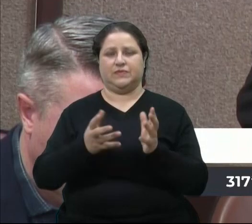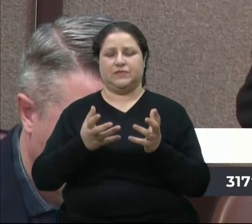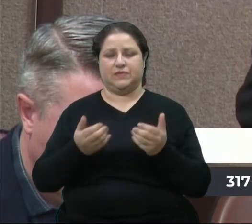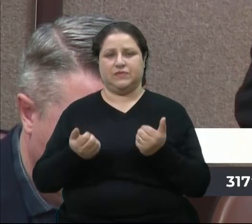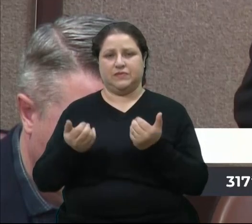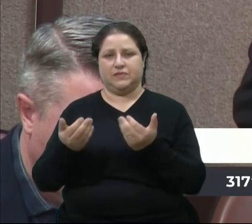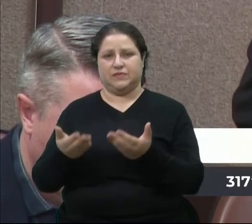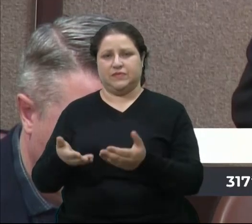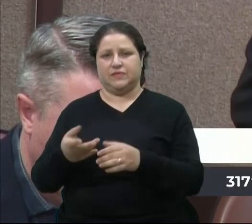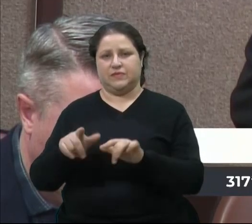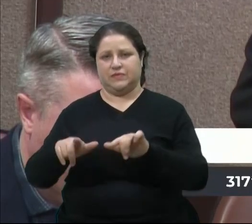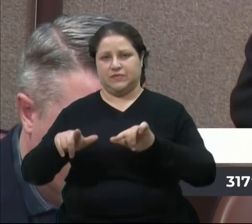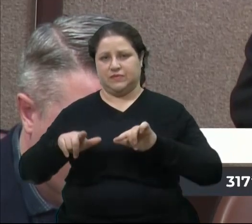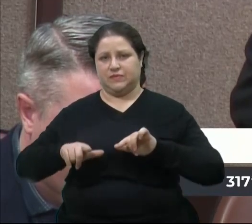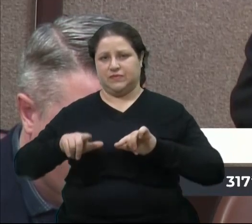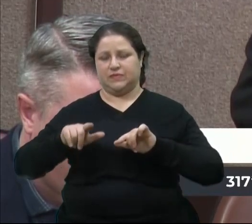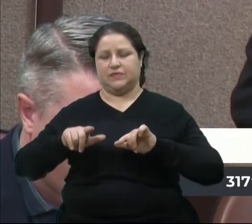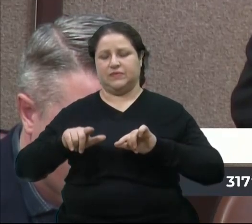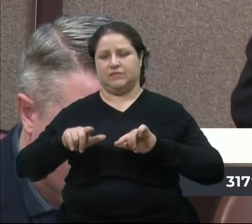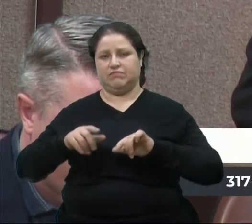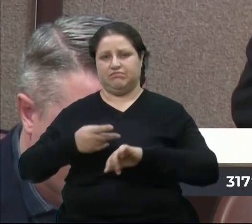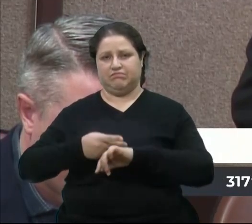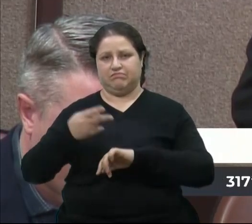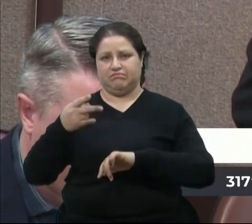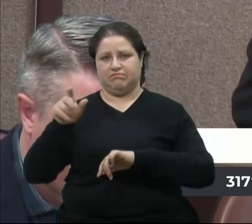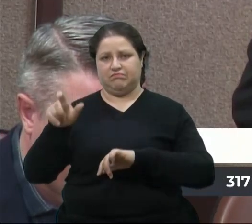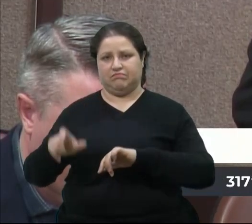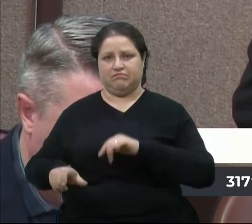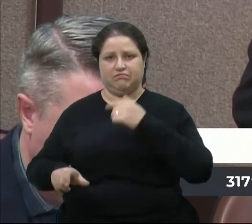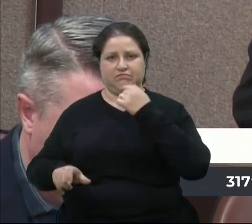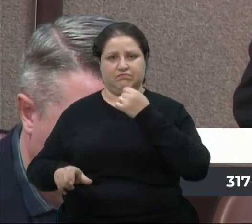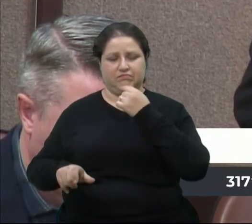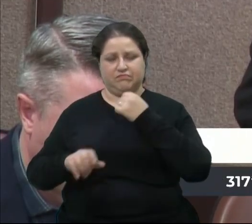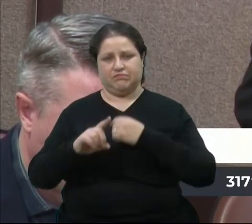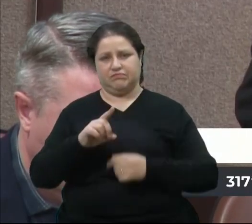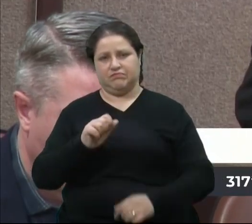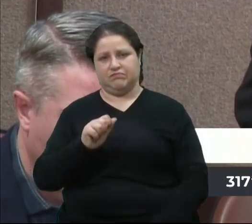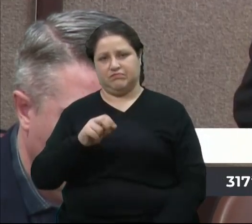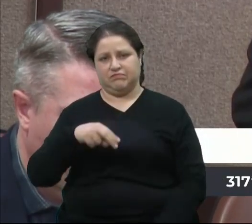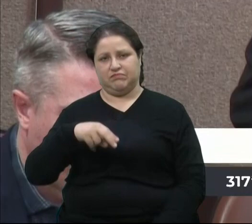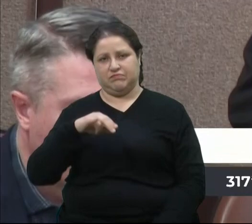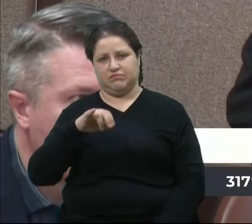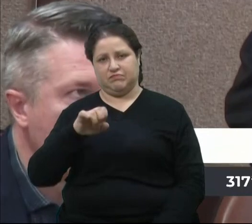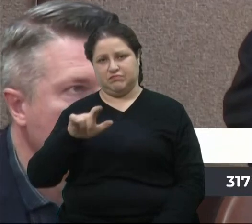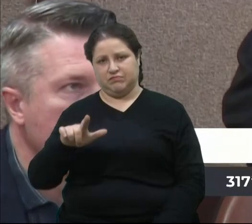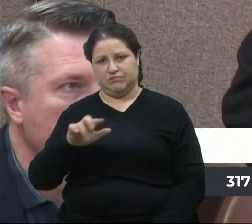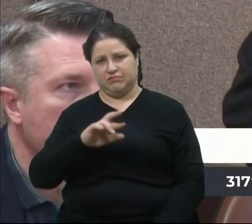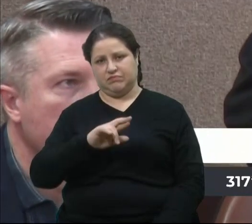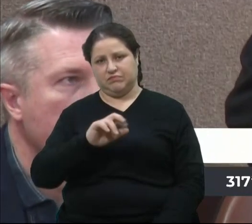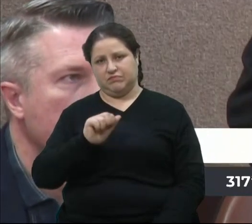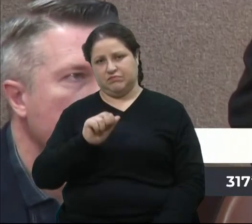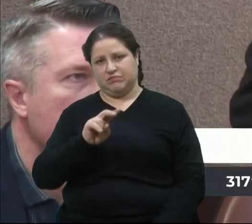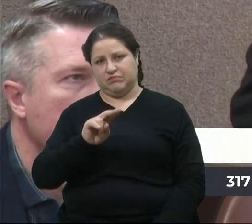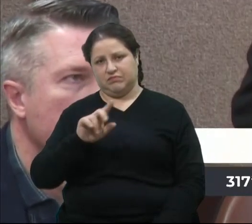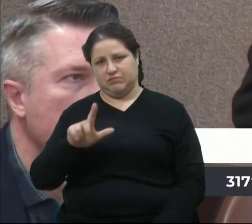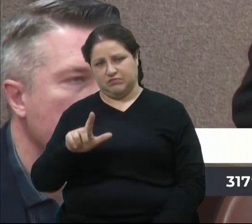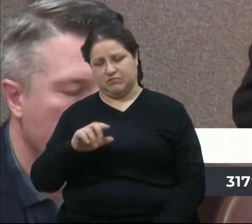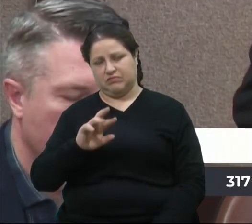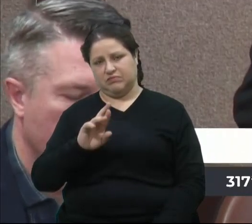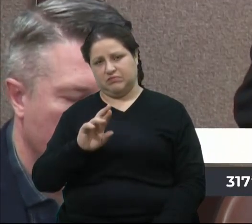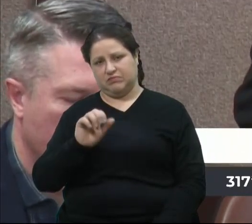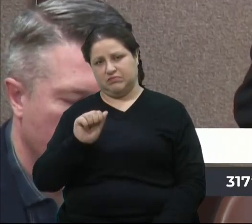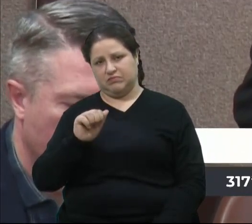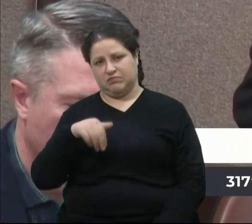o título de cidadão emérito ao Sr. Daniel Raul Randon, em reconhecimento aos seus relevantes serviços prestados